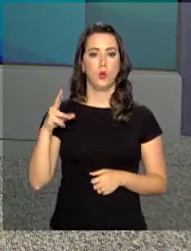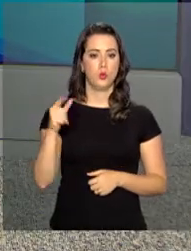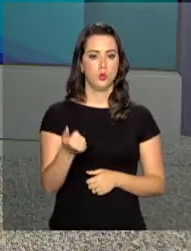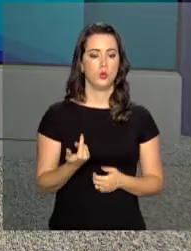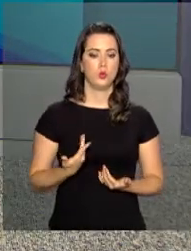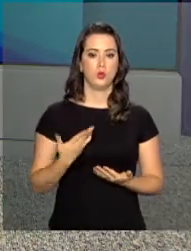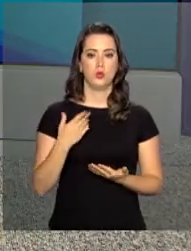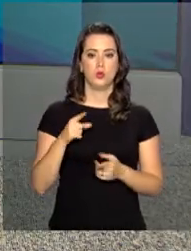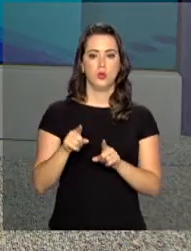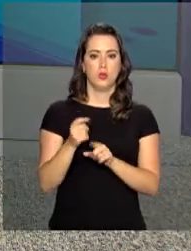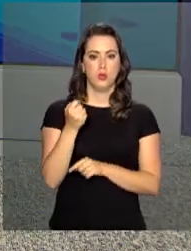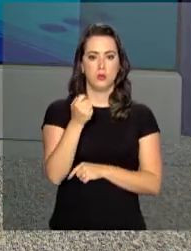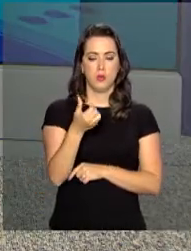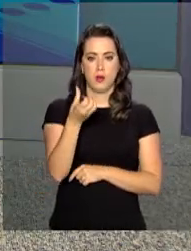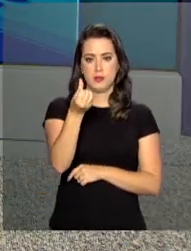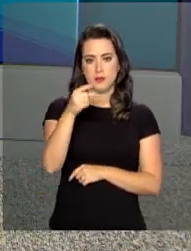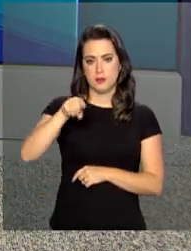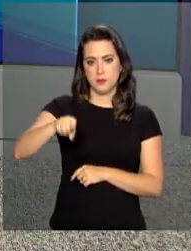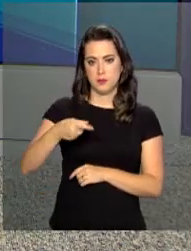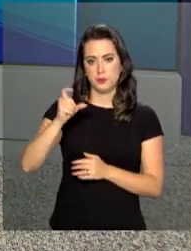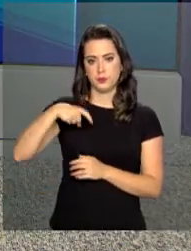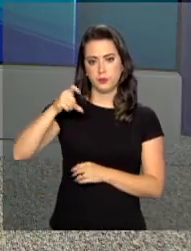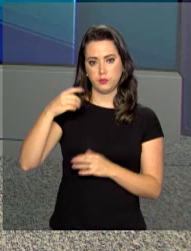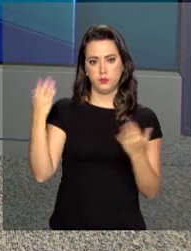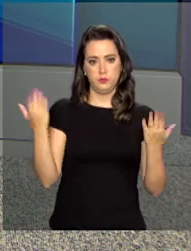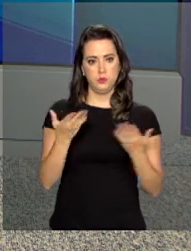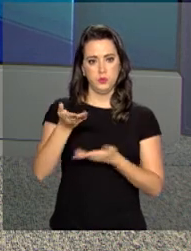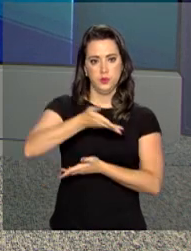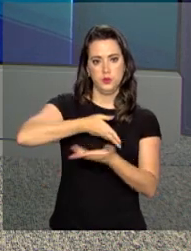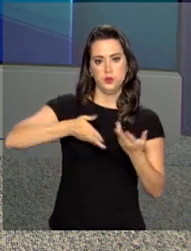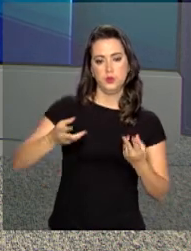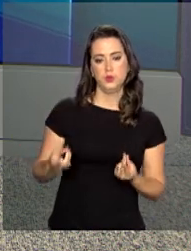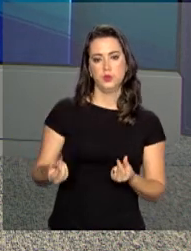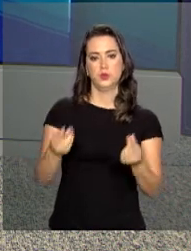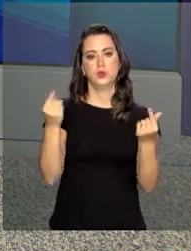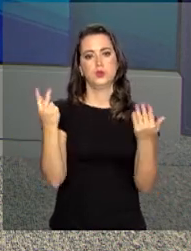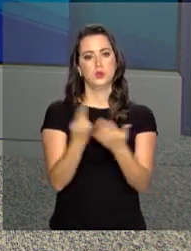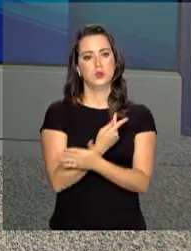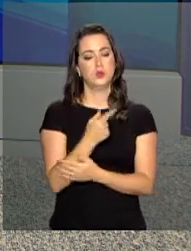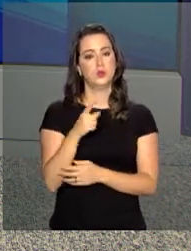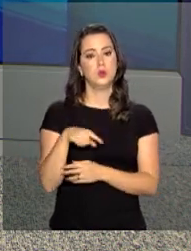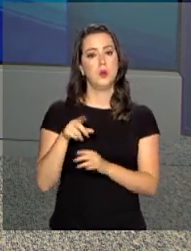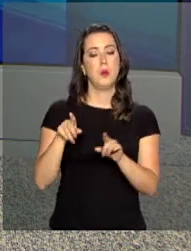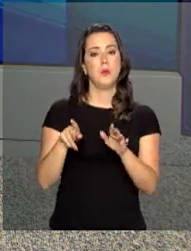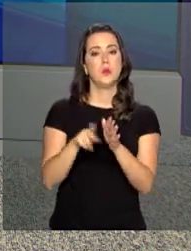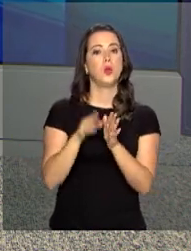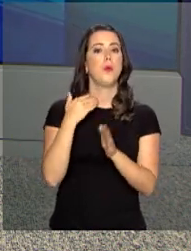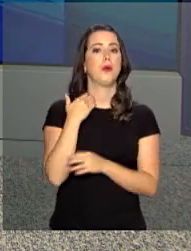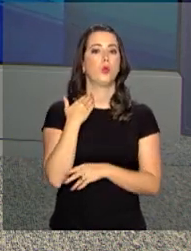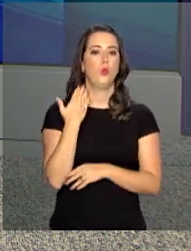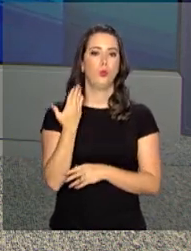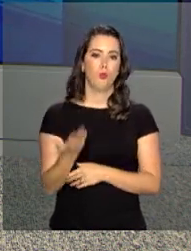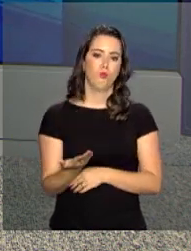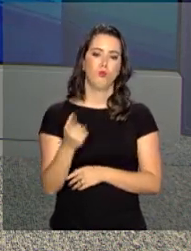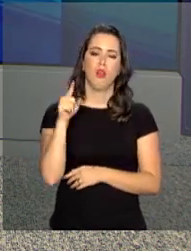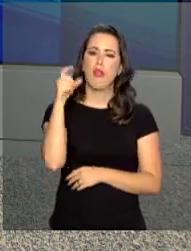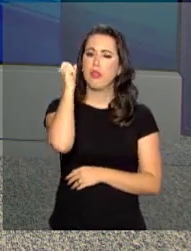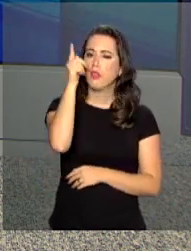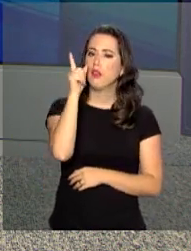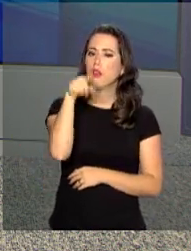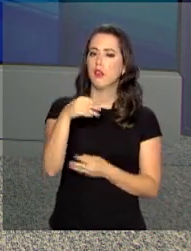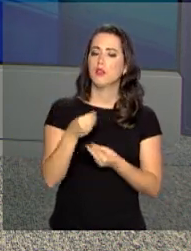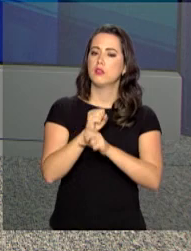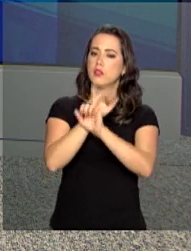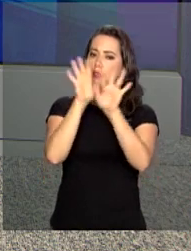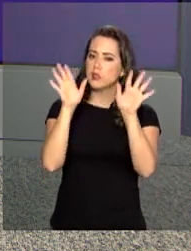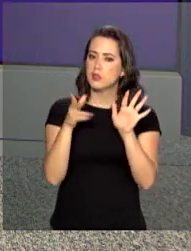todo, vão ser emitidos quase 6 mil cartões. Hoje, a movimentação de recursos ocorre por conta corrente. A ideia é garantir